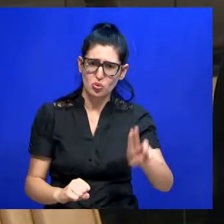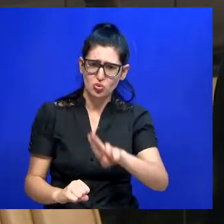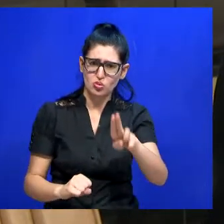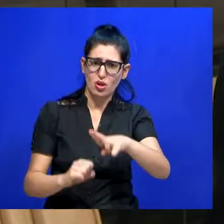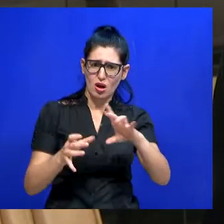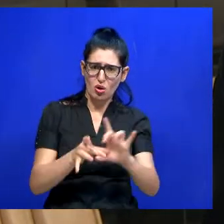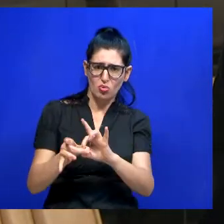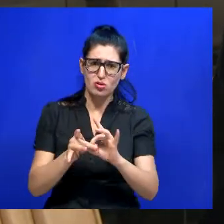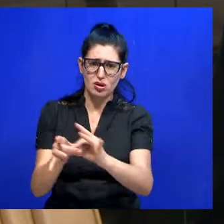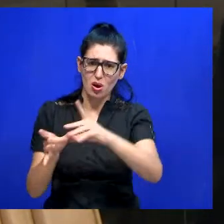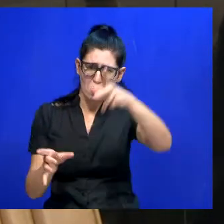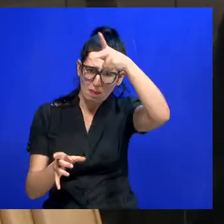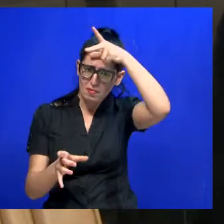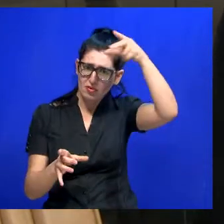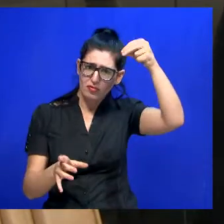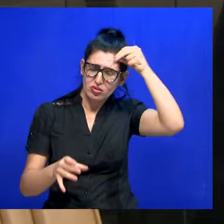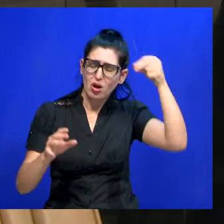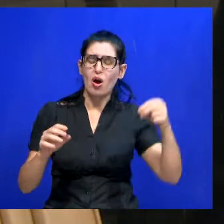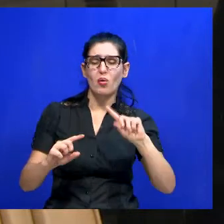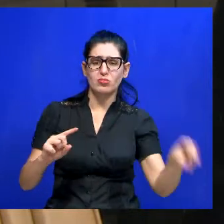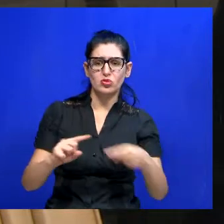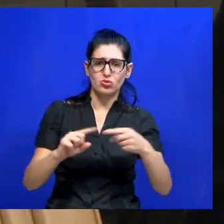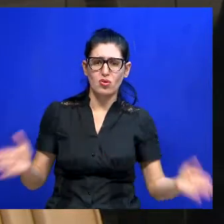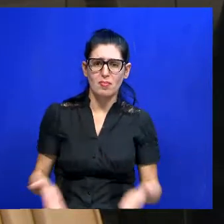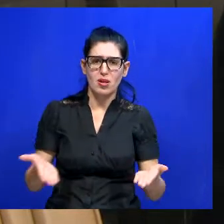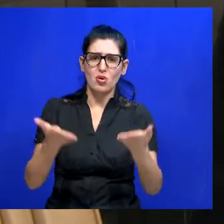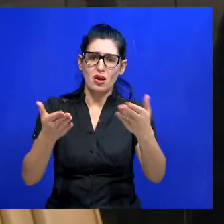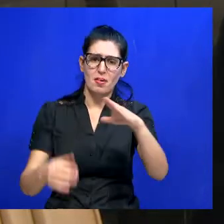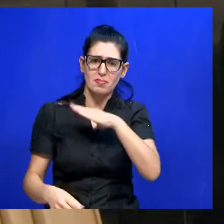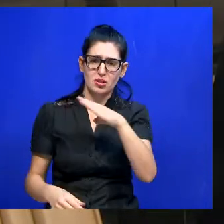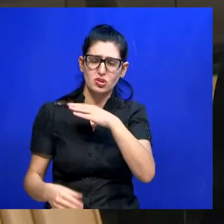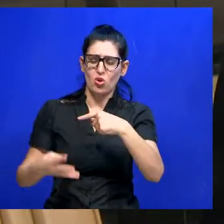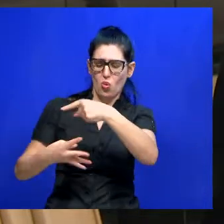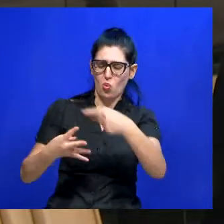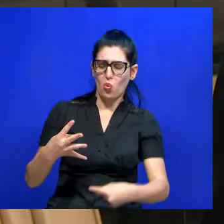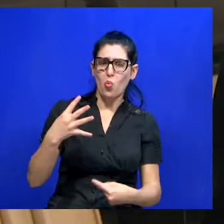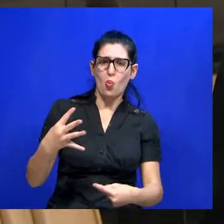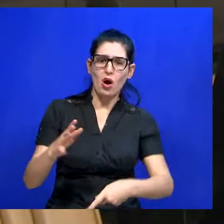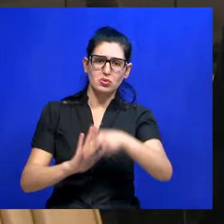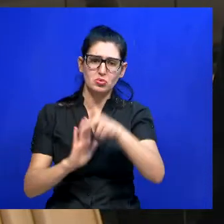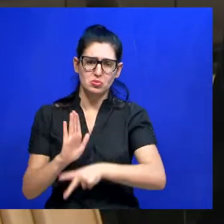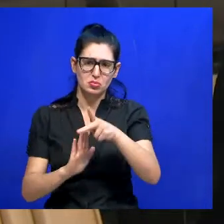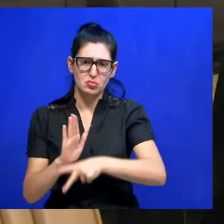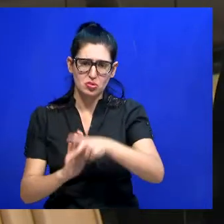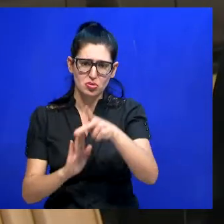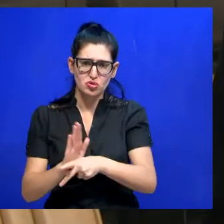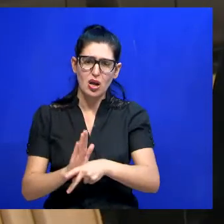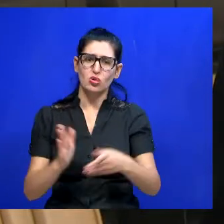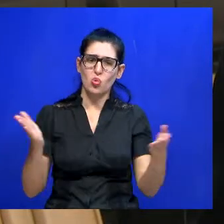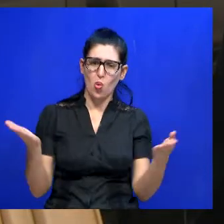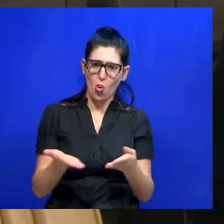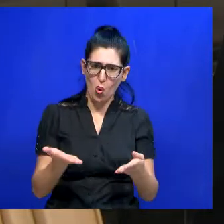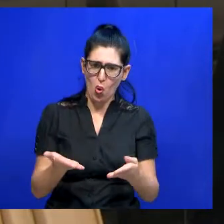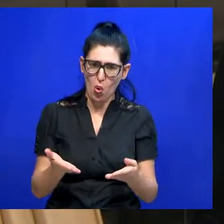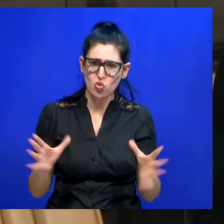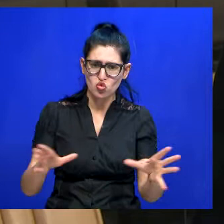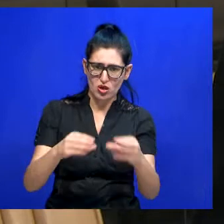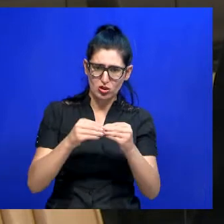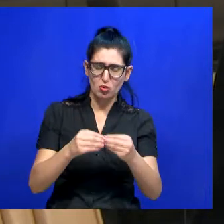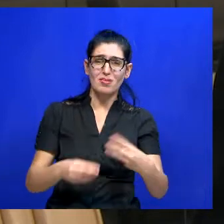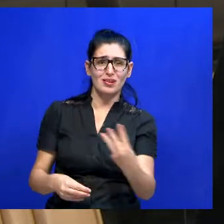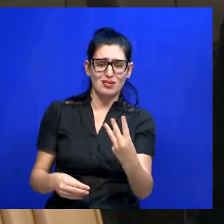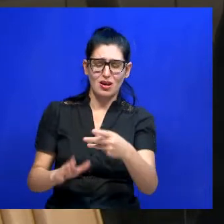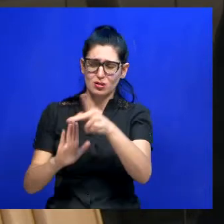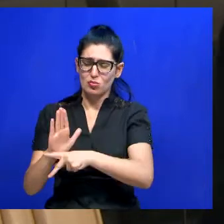parcerias com a Prefeitura para apresentar melhorias para a nossa cidade. Esses quatro projetos que estiveram na nossa ordem do dia, estão três projetos